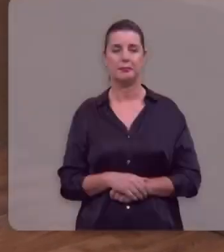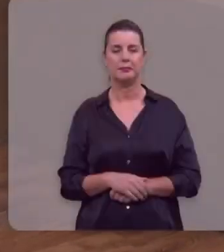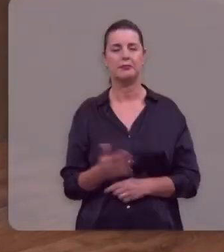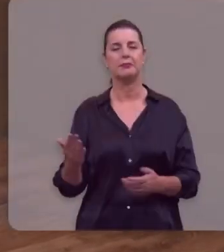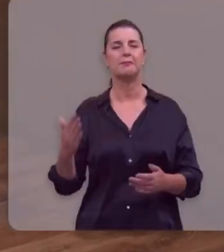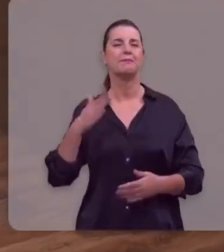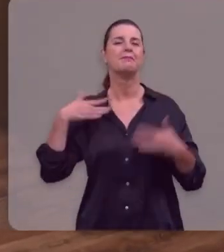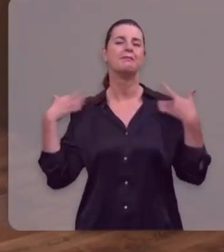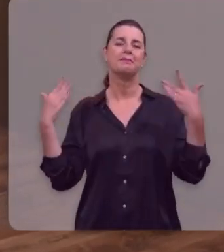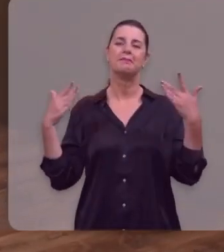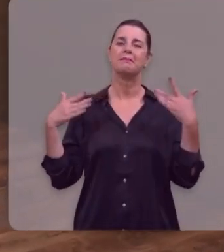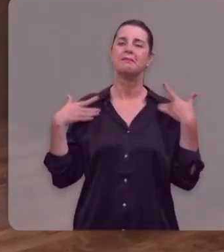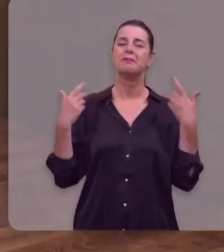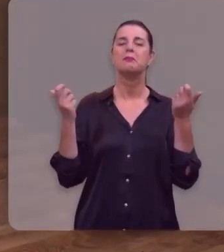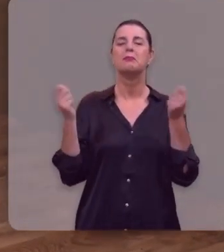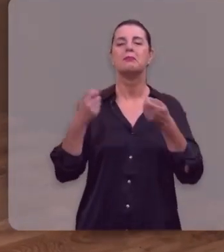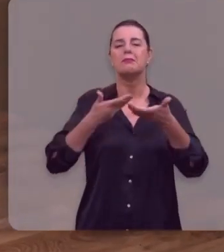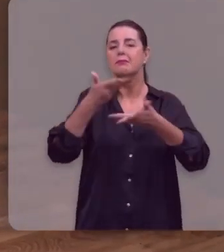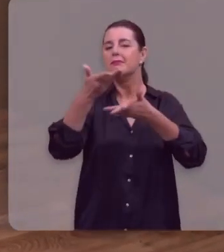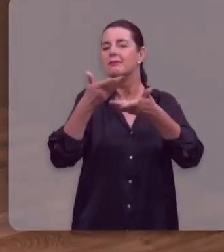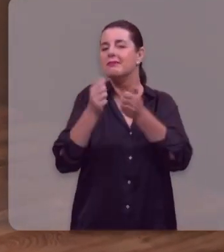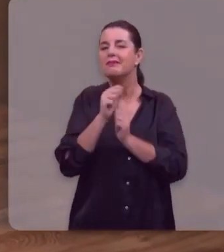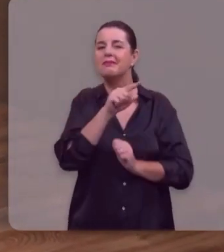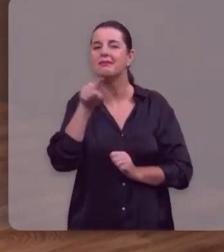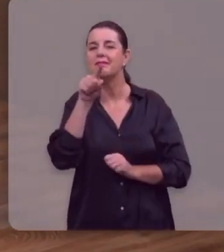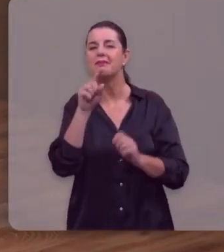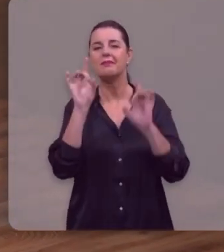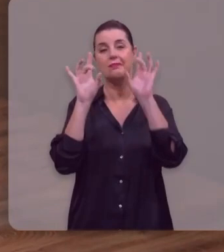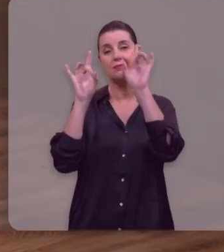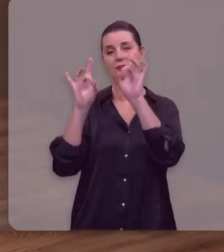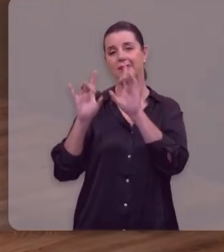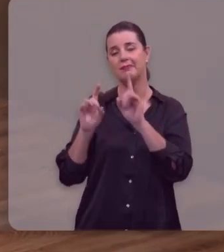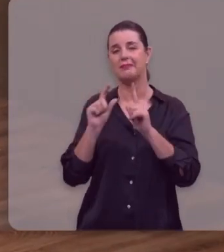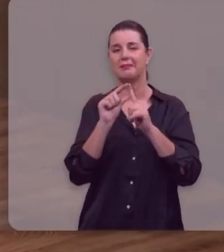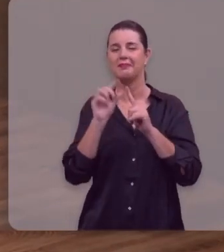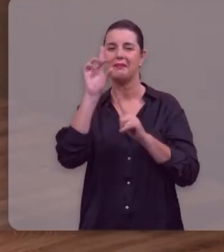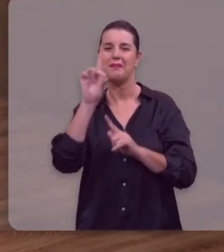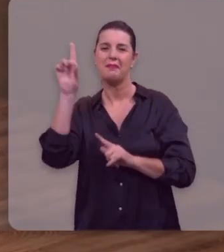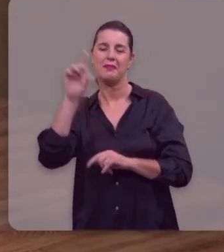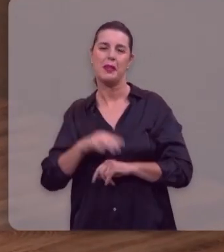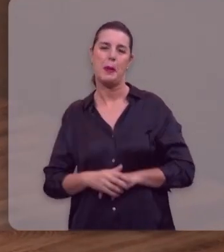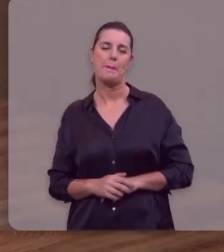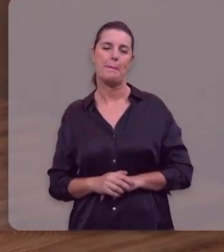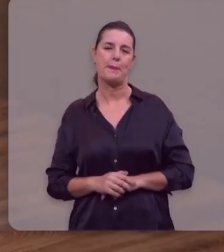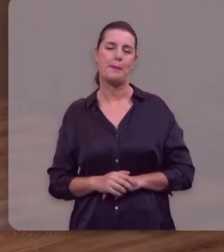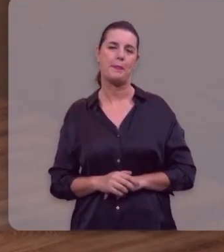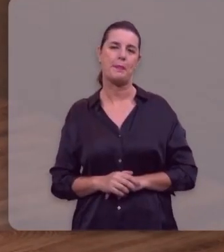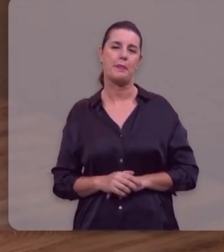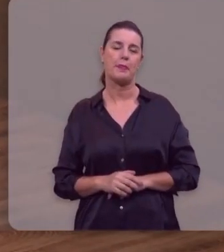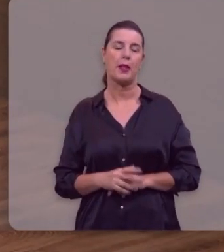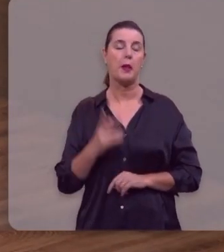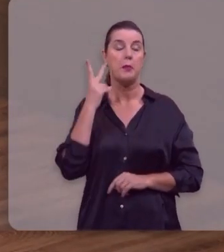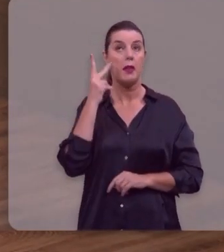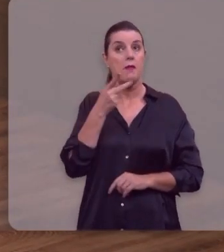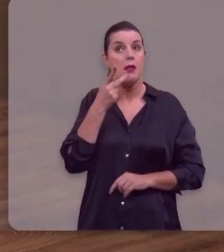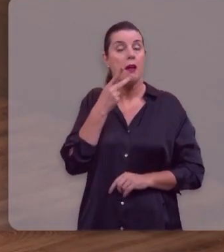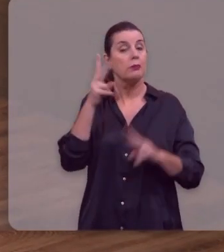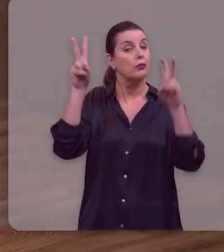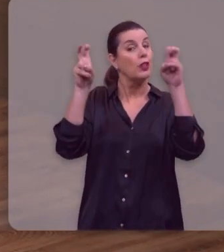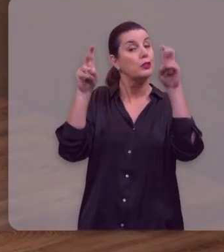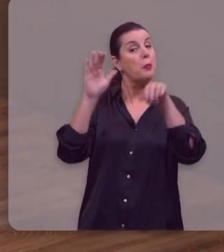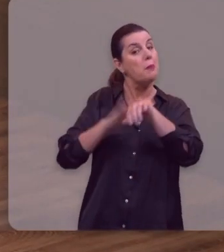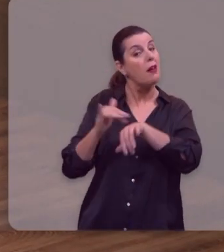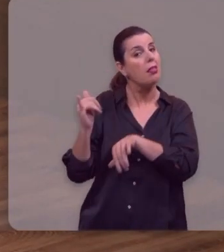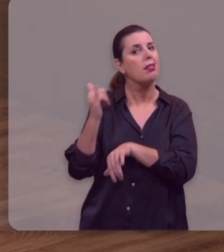Que privilégio poder partilhar com você a preciosíssima Palavra de Deus para tratar de um dos